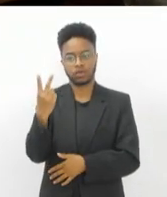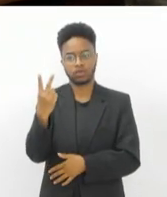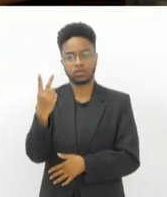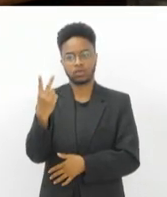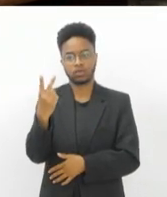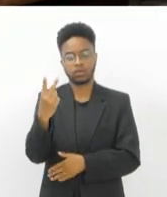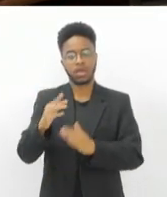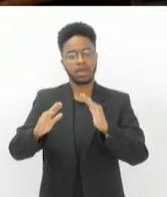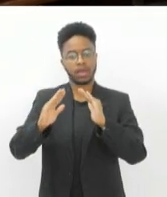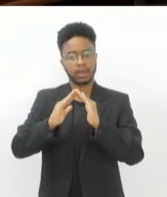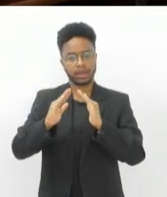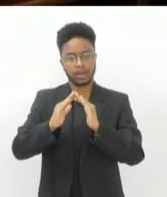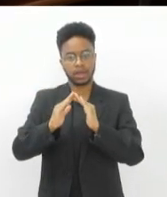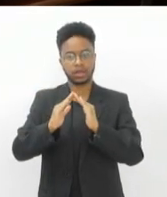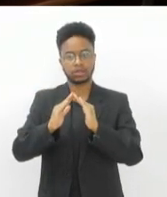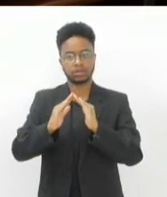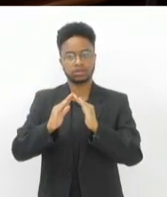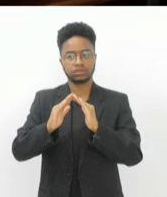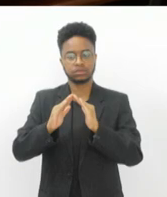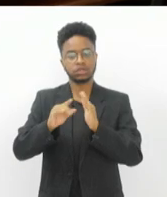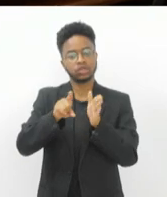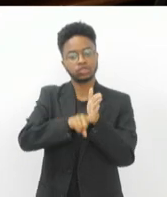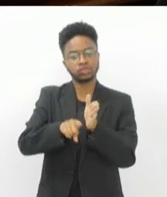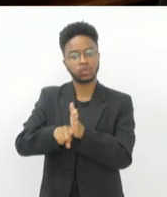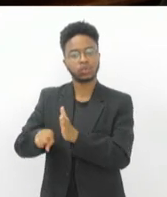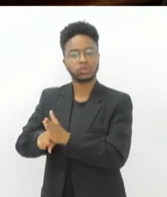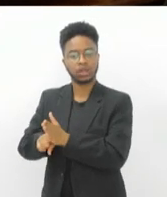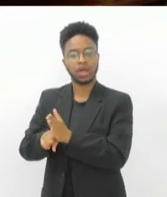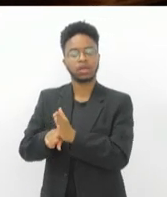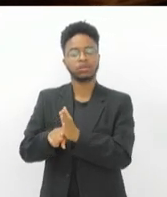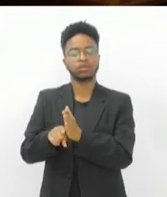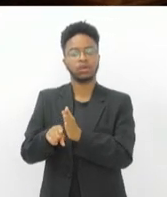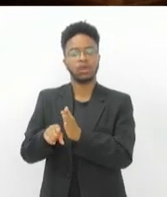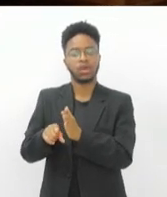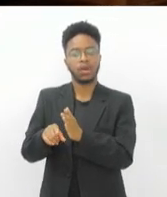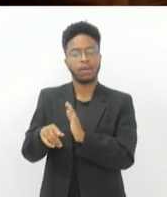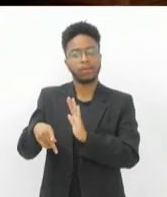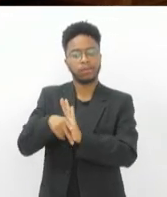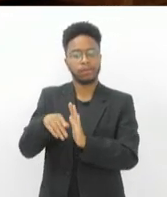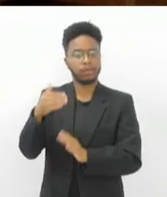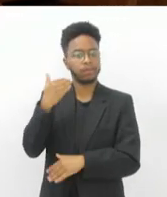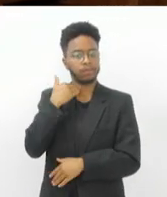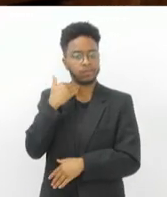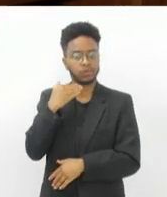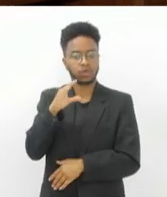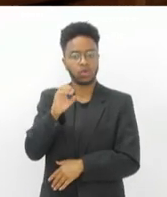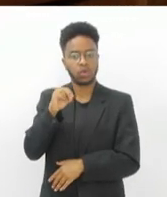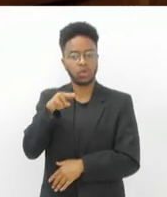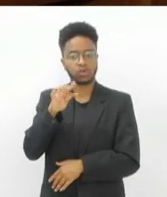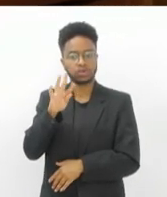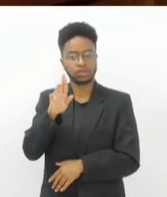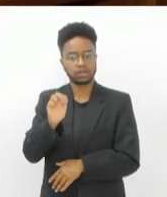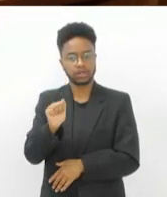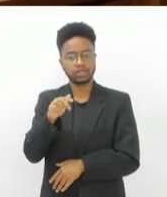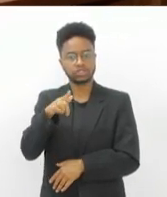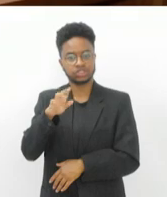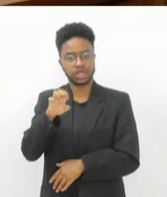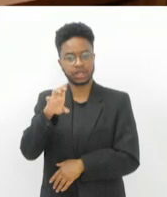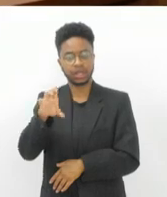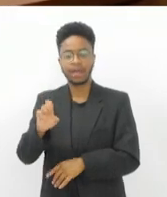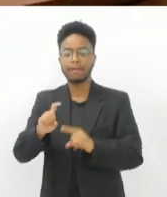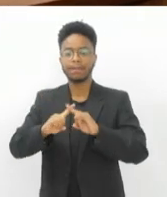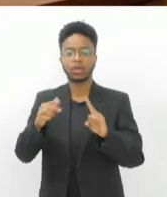residencial descontado direto em contra-cheque, desde que esse valor não trapasse o limite do consignado